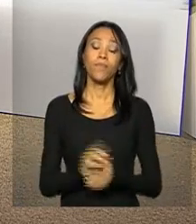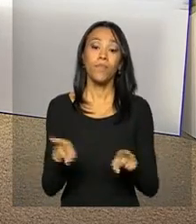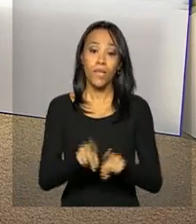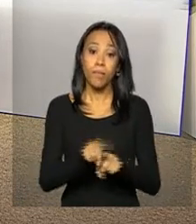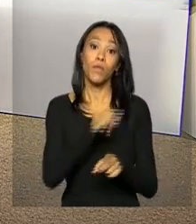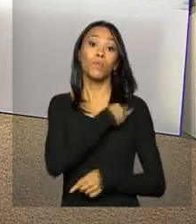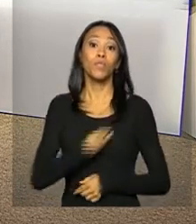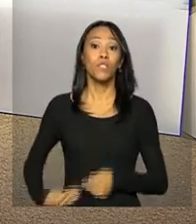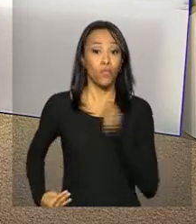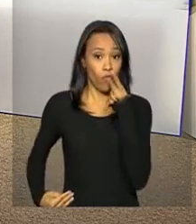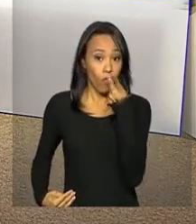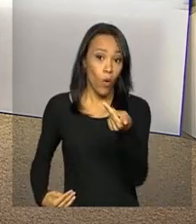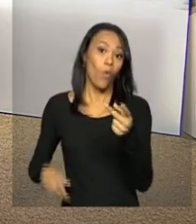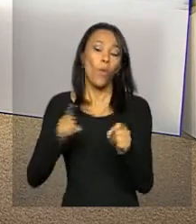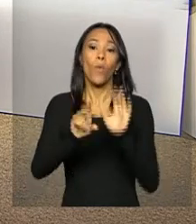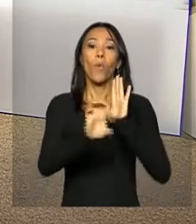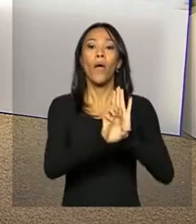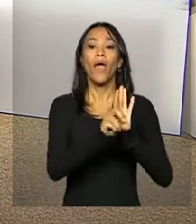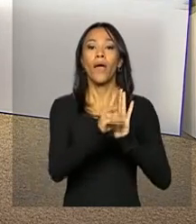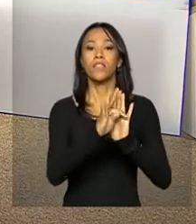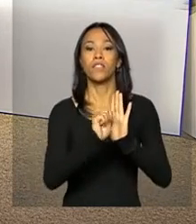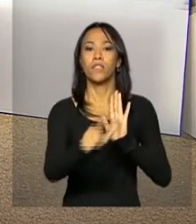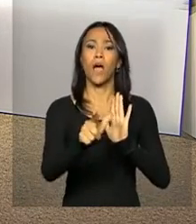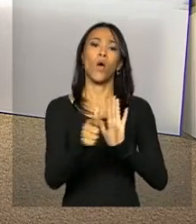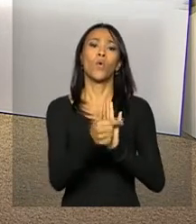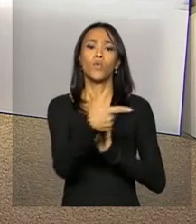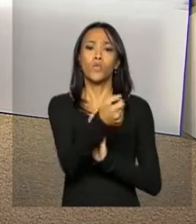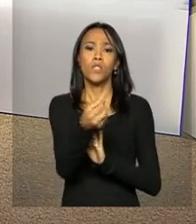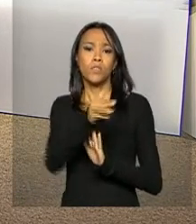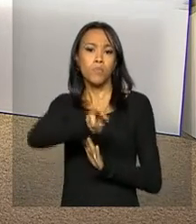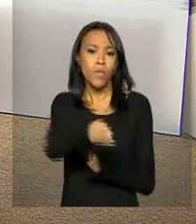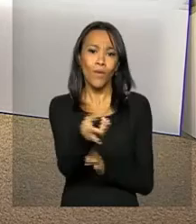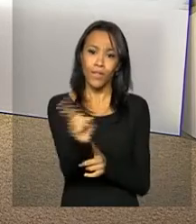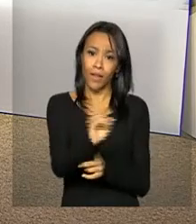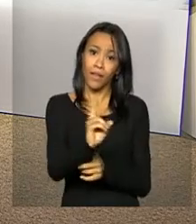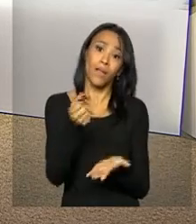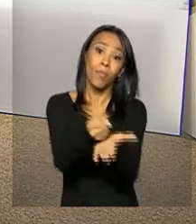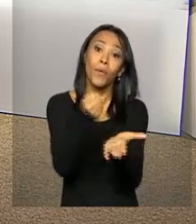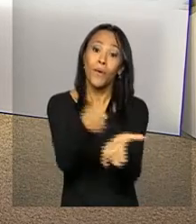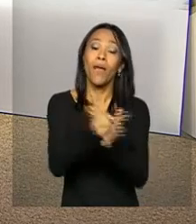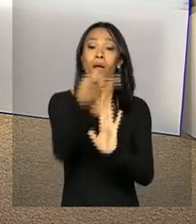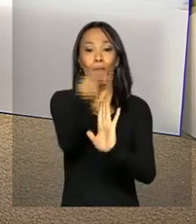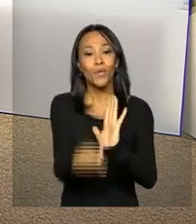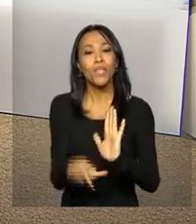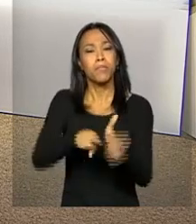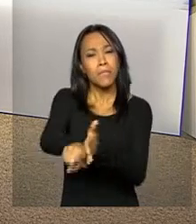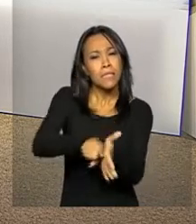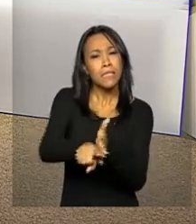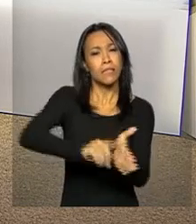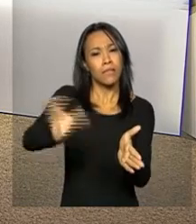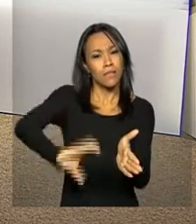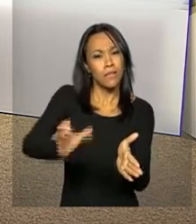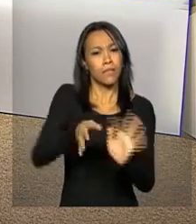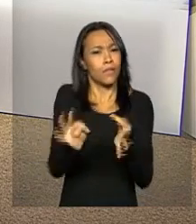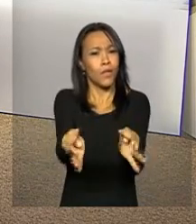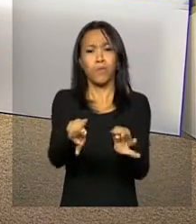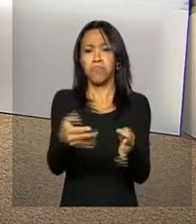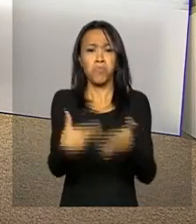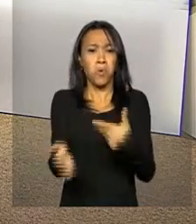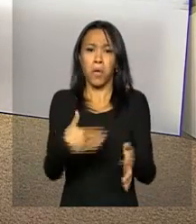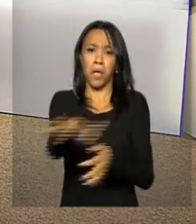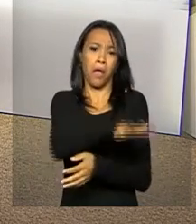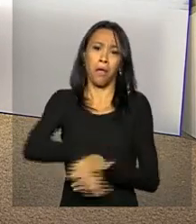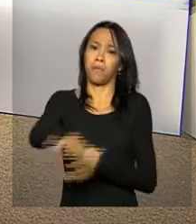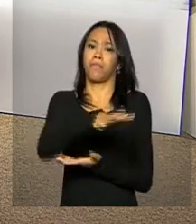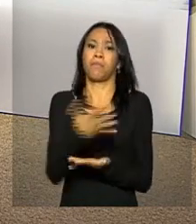comentou o edital que vai disponibilizar 200 milhões de reais para apoiar projetos de pesquisa científica e tecnológica em qualquer área do